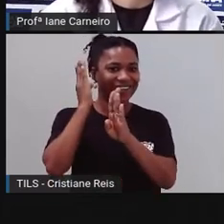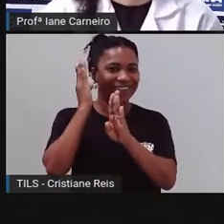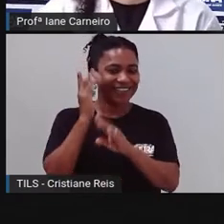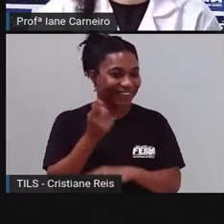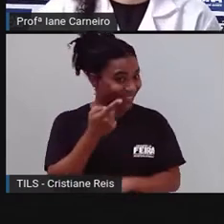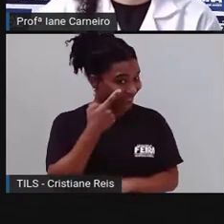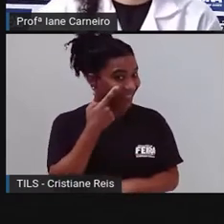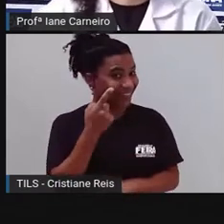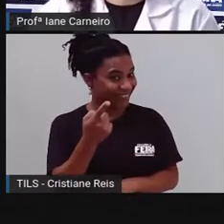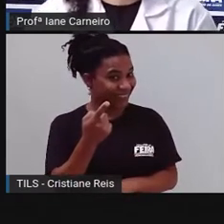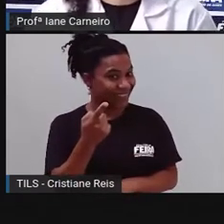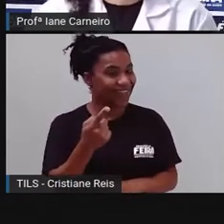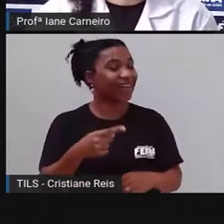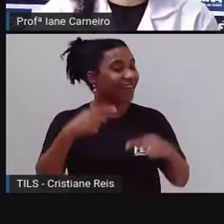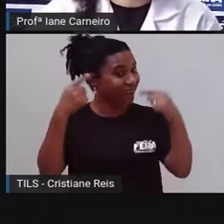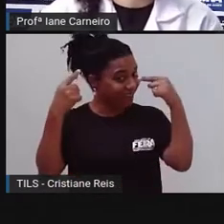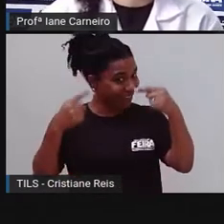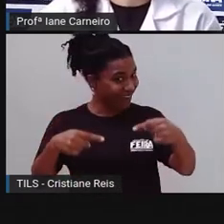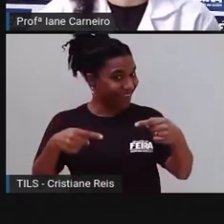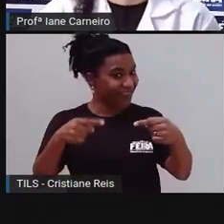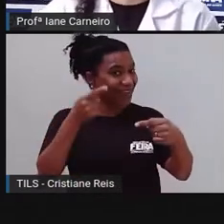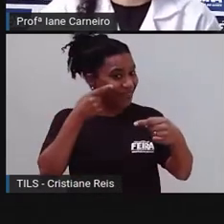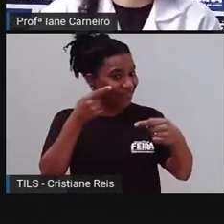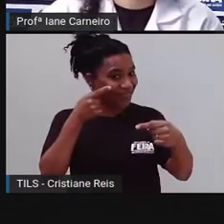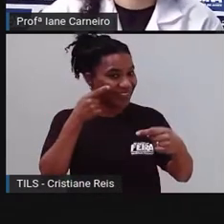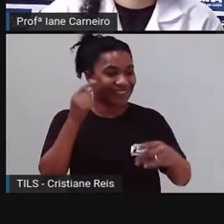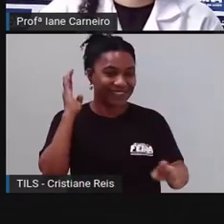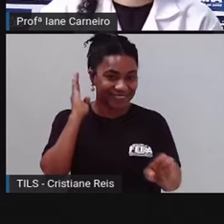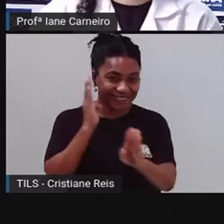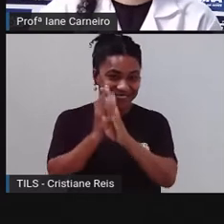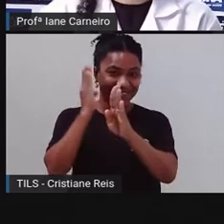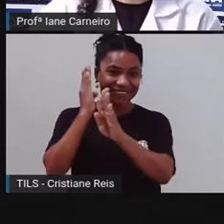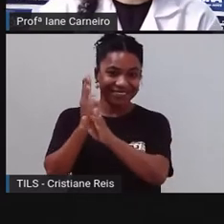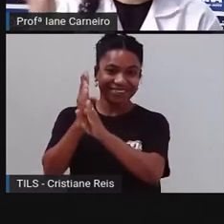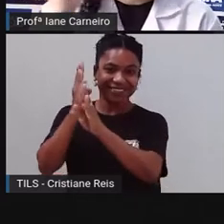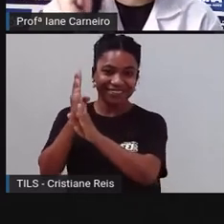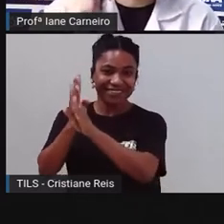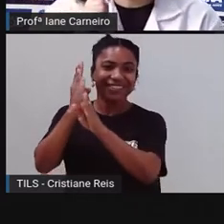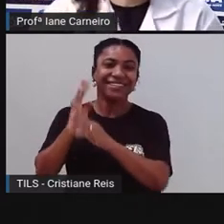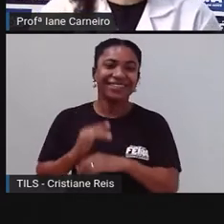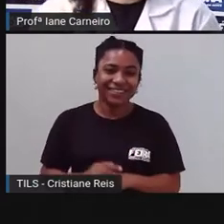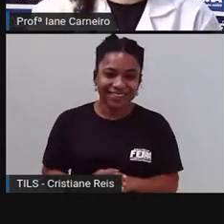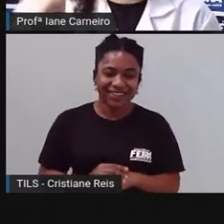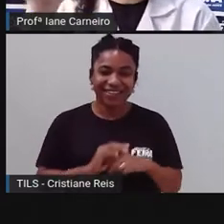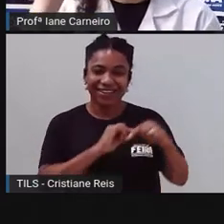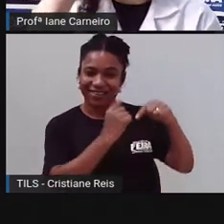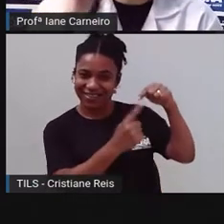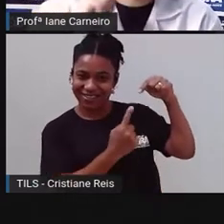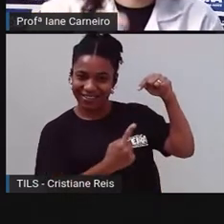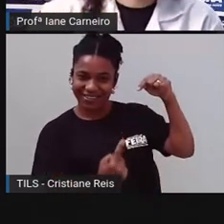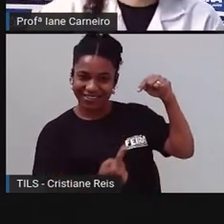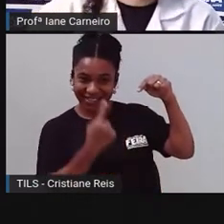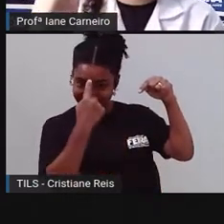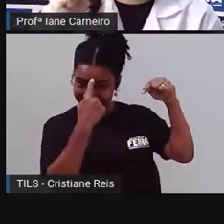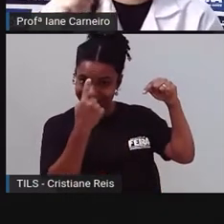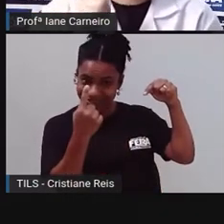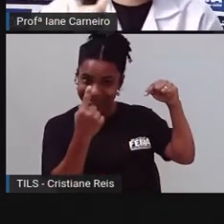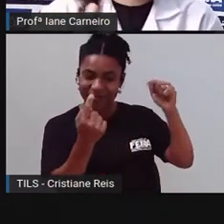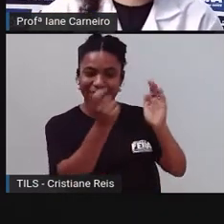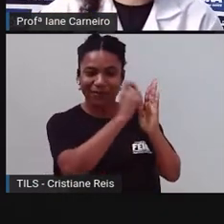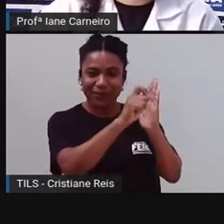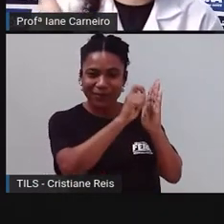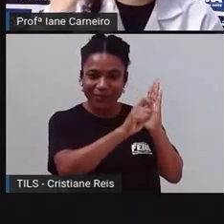responder todas as adivinhas, tá bom? Então, pega aquele caderninho em que você já anotou as